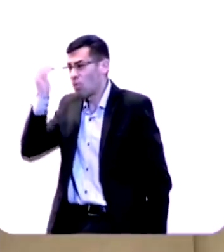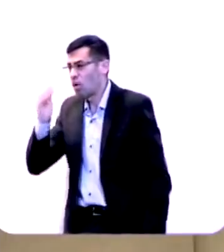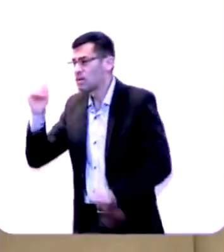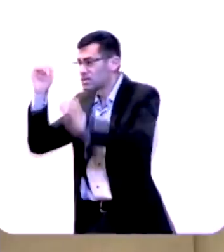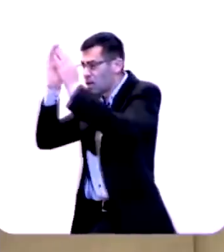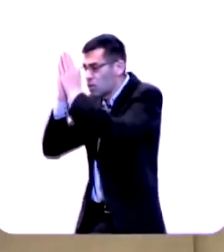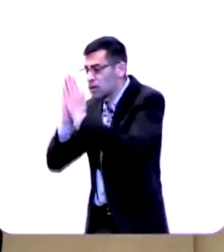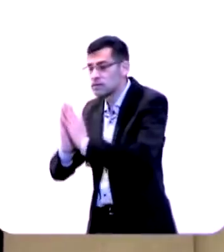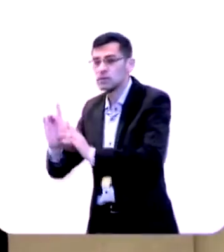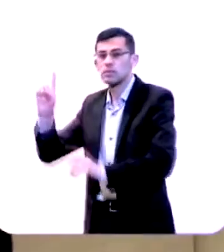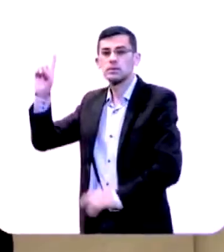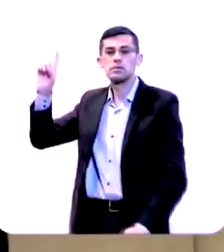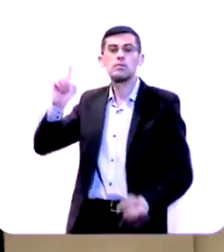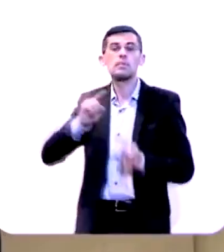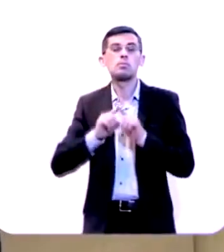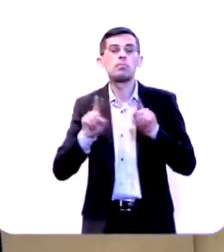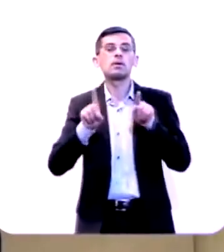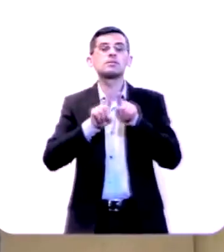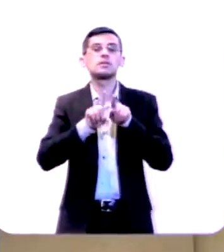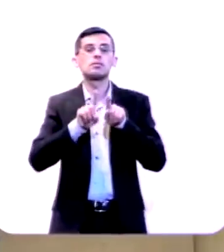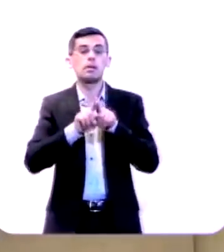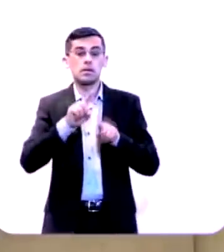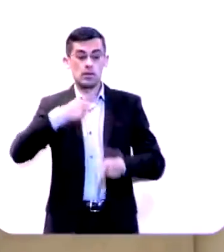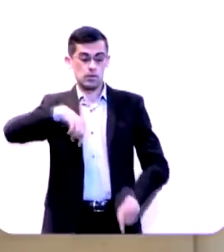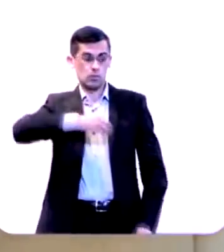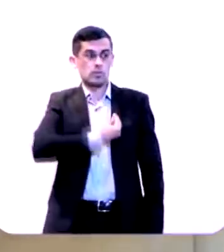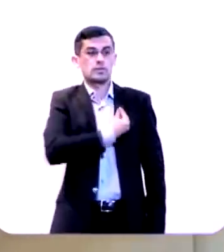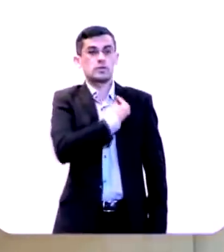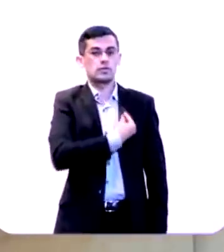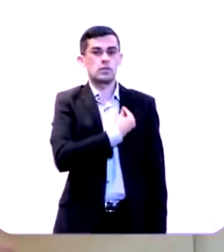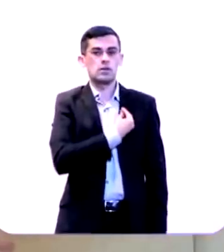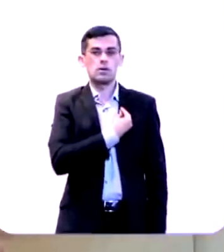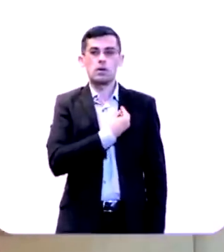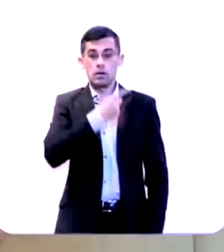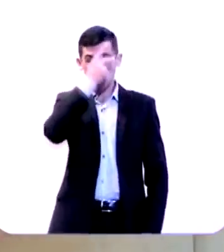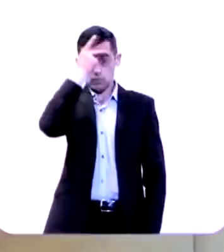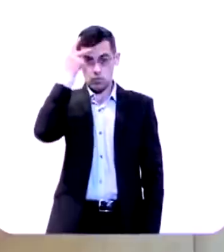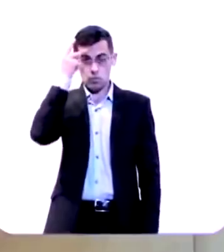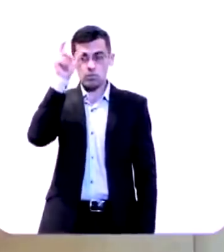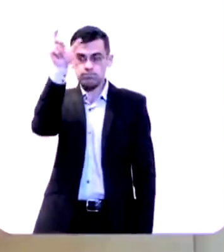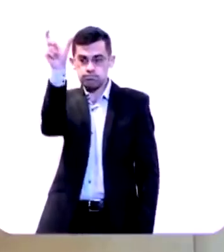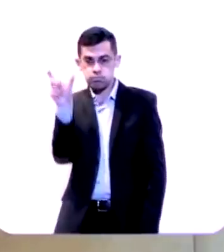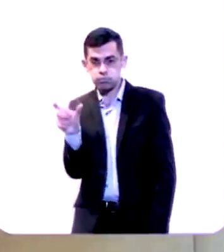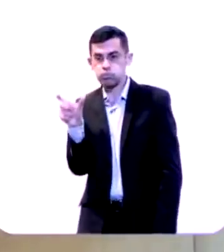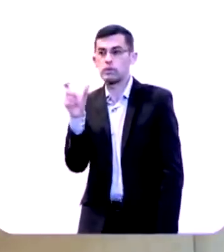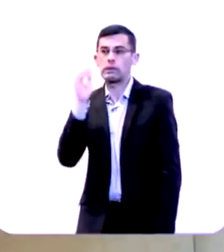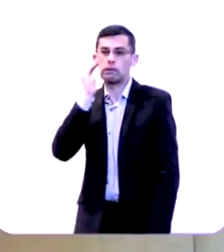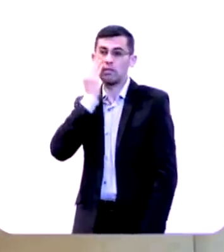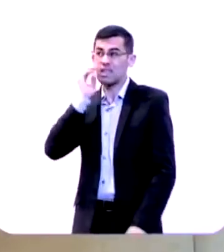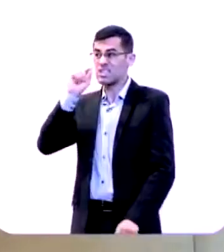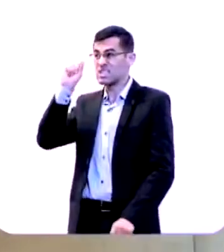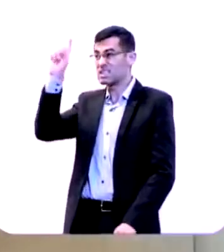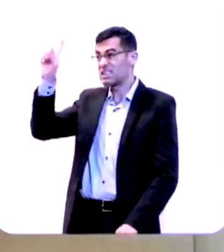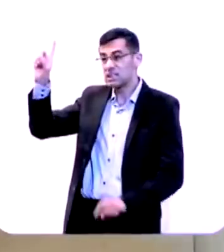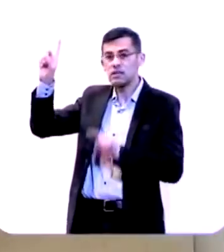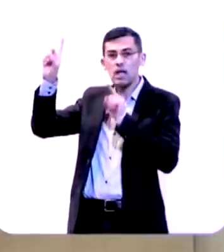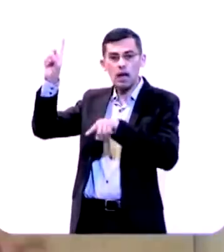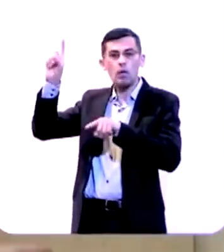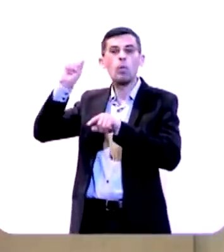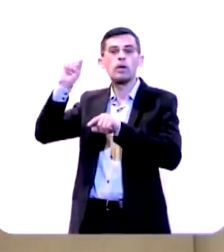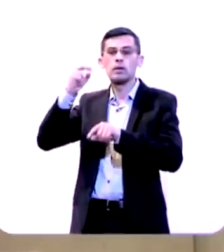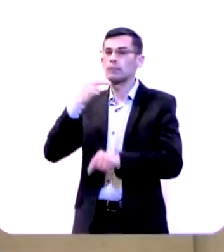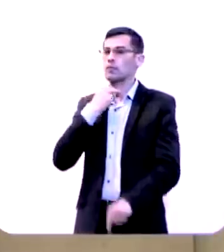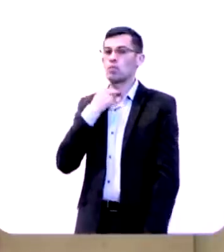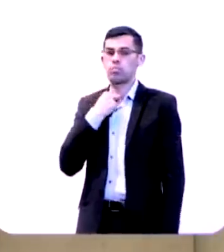mas ela vai envolver a nossa vida porque quem teme é o Senhor e reconhece quem ele é não pode